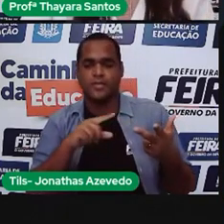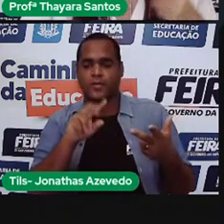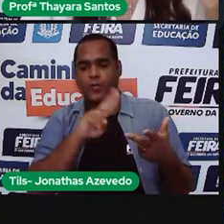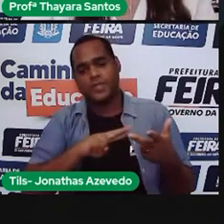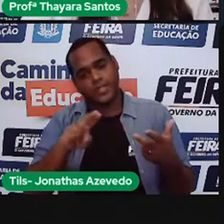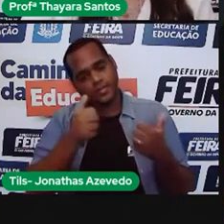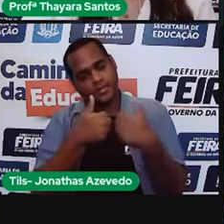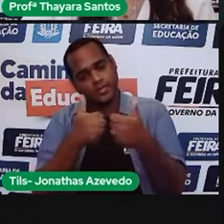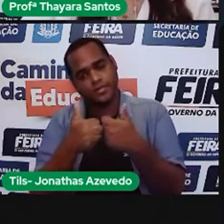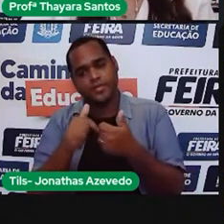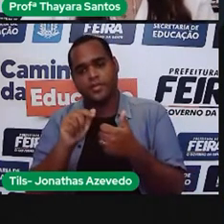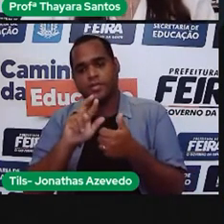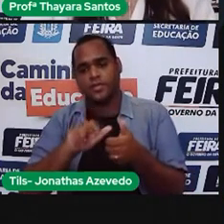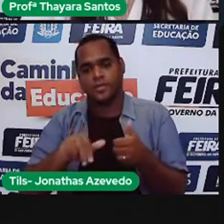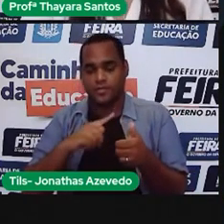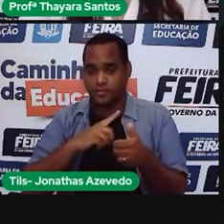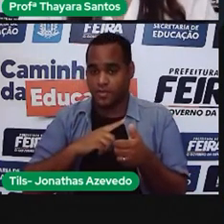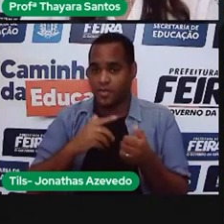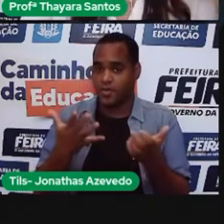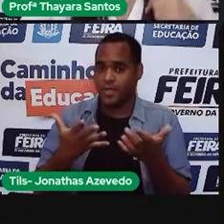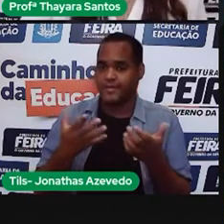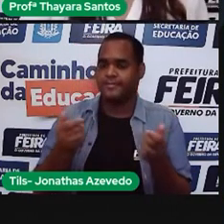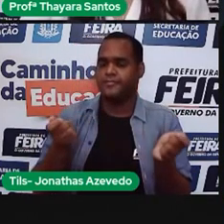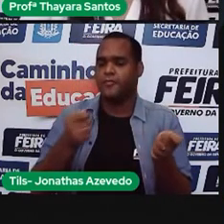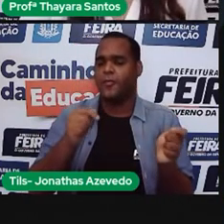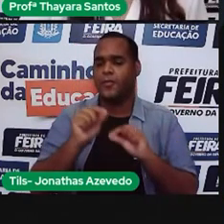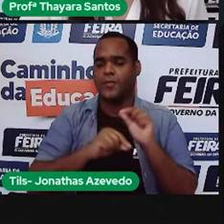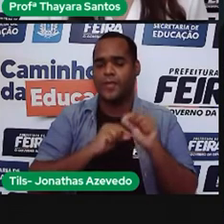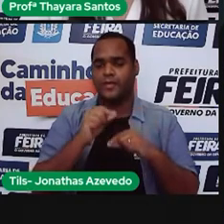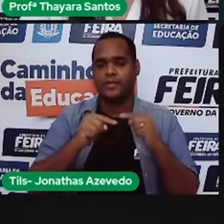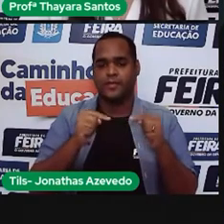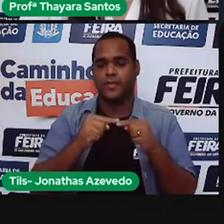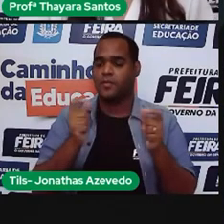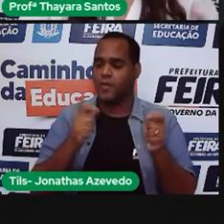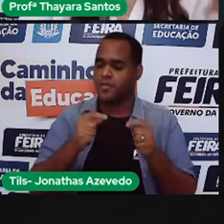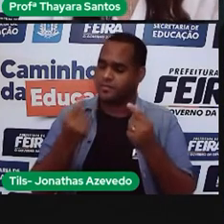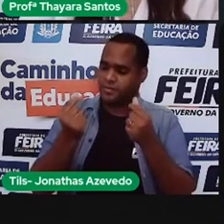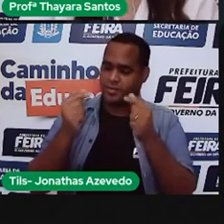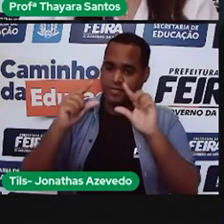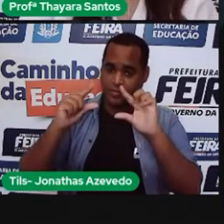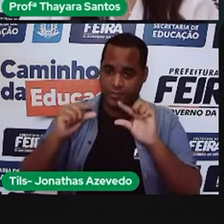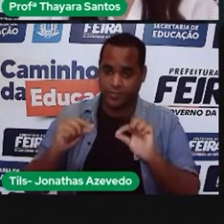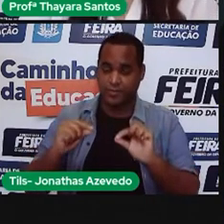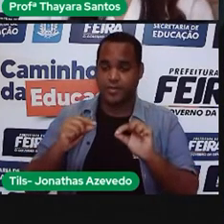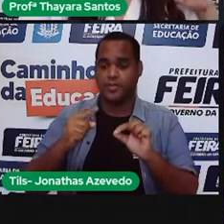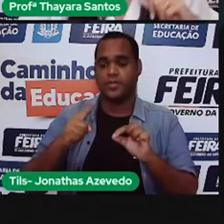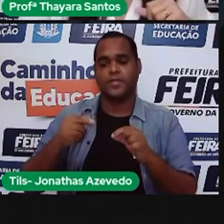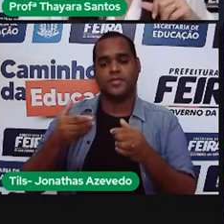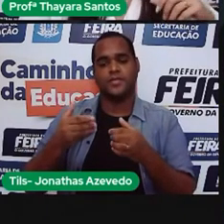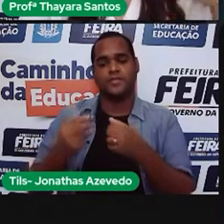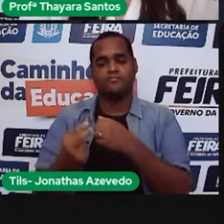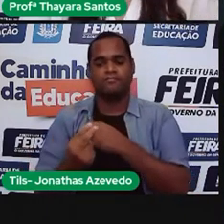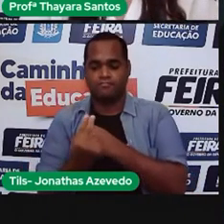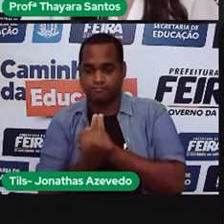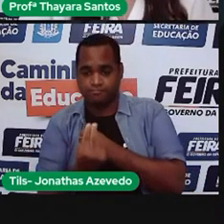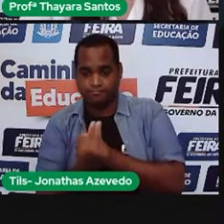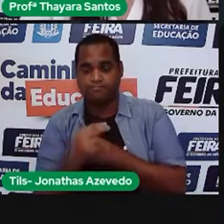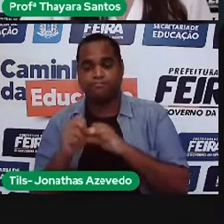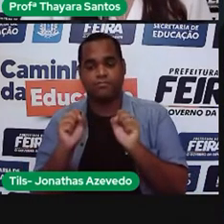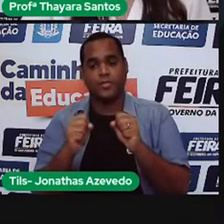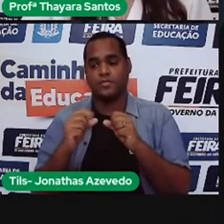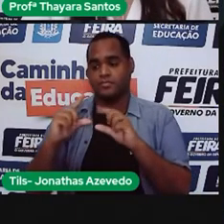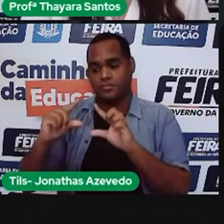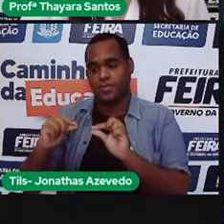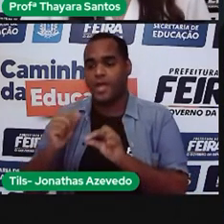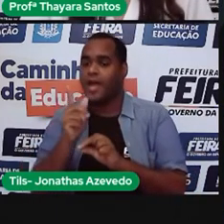produtos que não agridem tanto o ambiente, isso vai resultar no nosso bolso também. Se a gente cuida, a gente vai ter o reservatório de